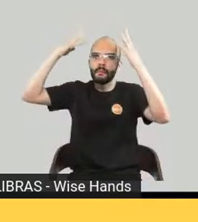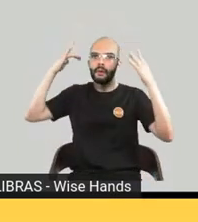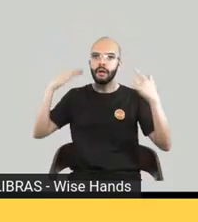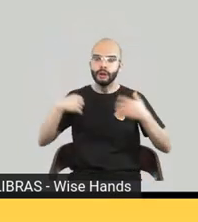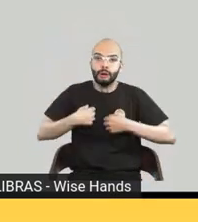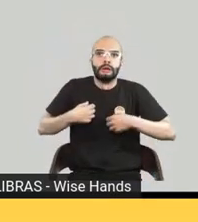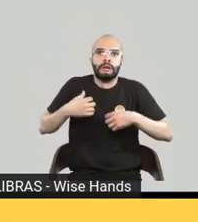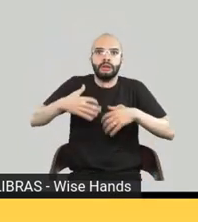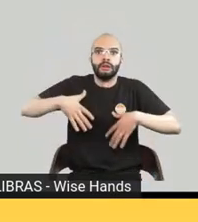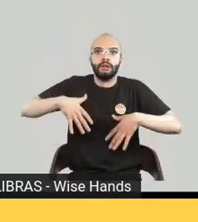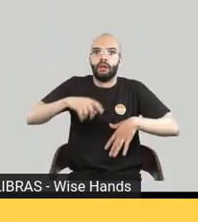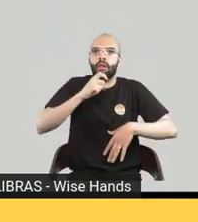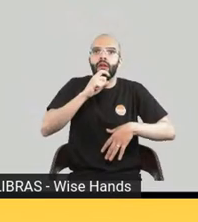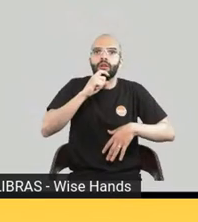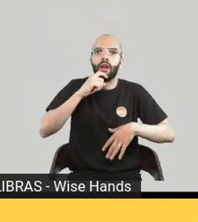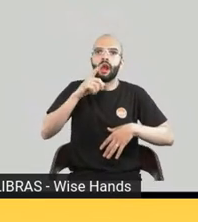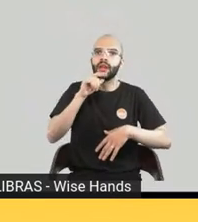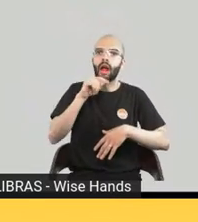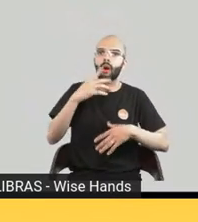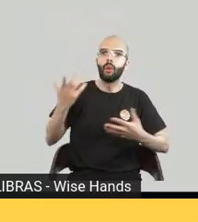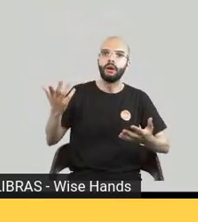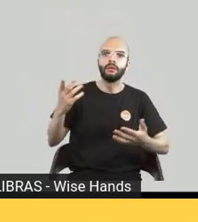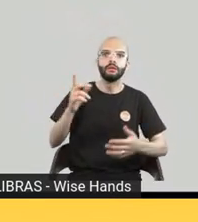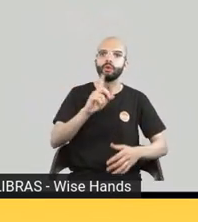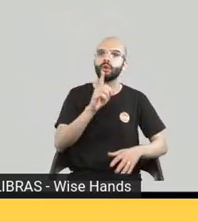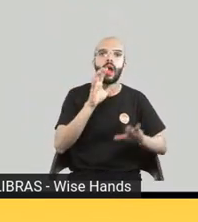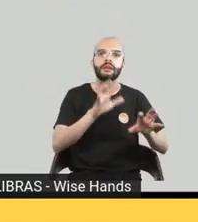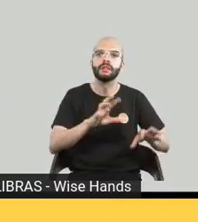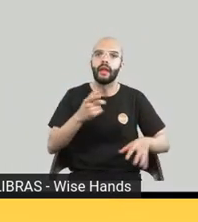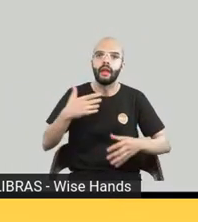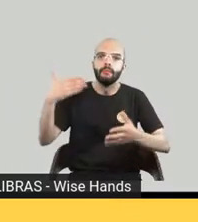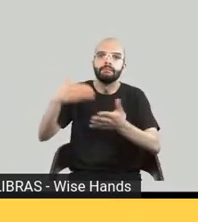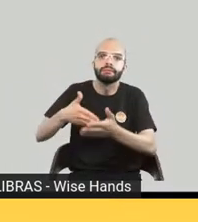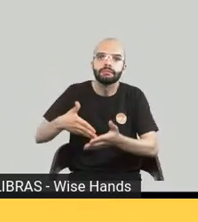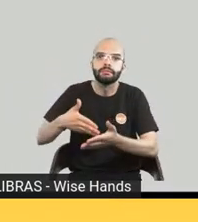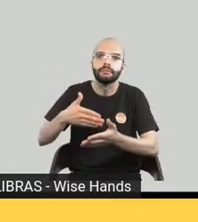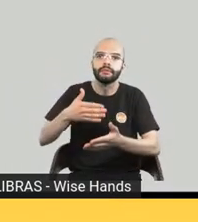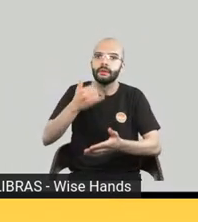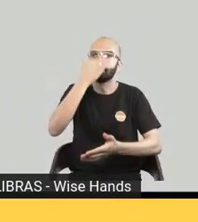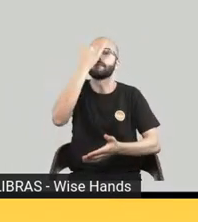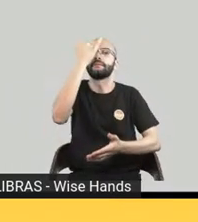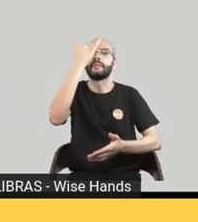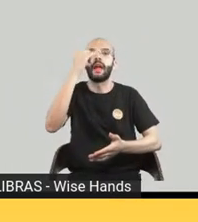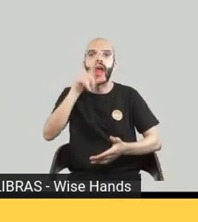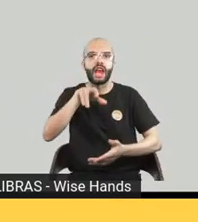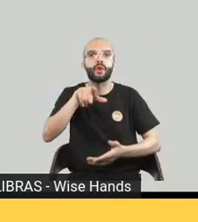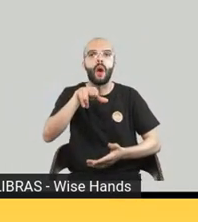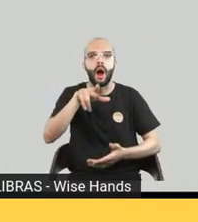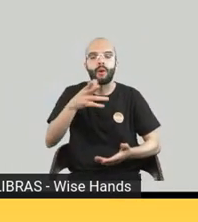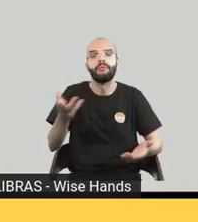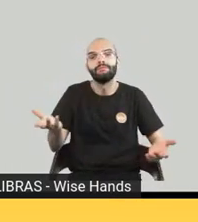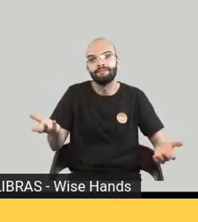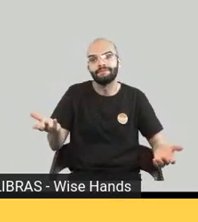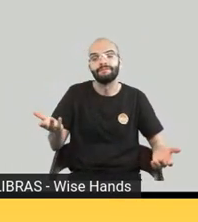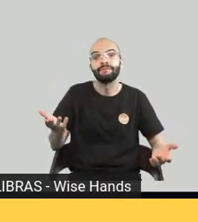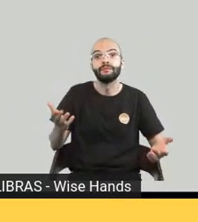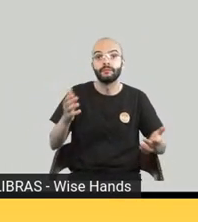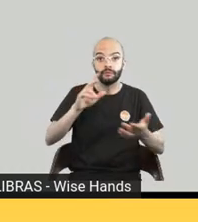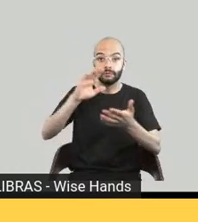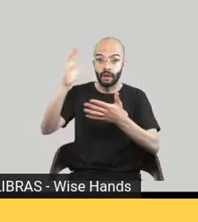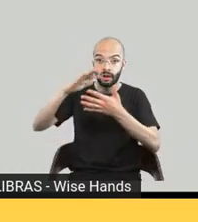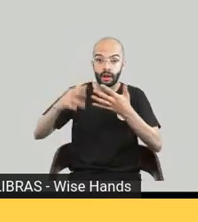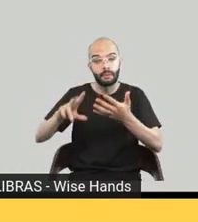sinais a gente vê que está muito muito longe de acontecer muito mesmo então o que funciona e o que passa